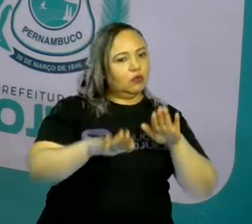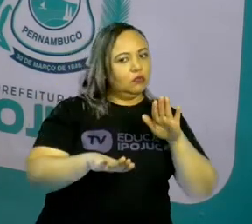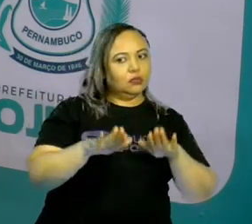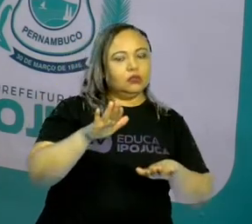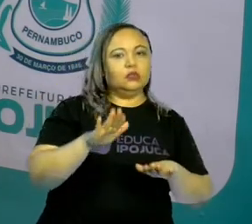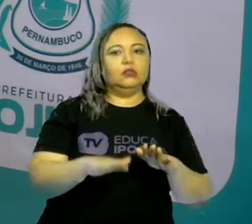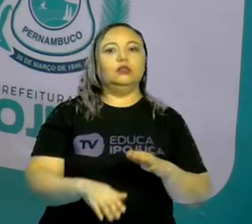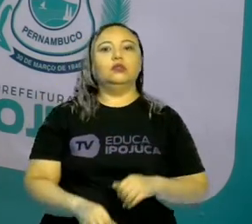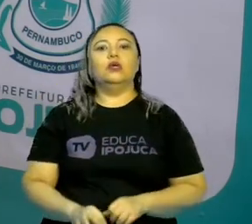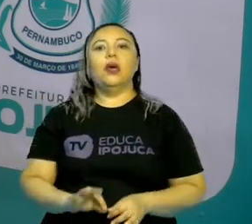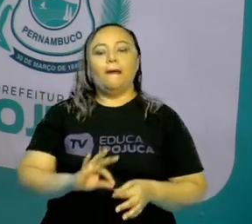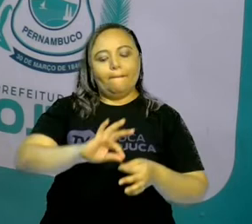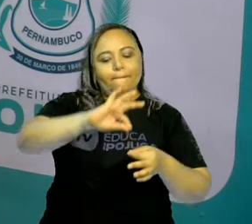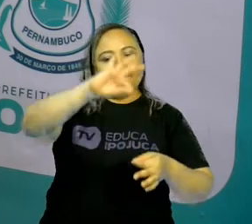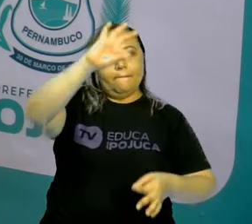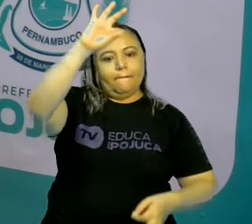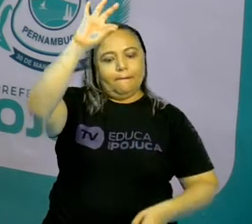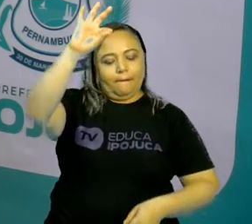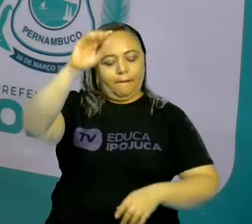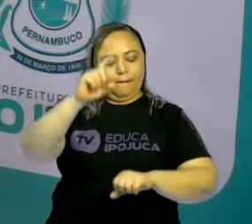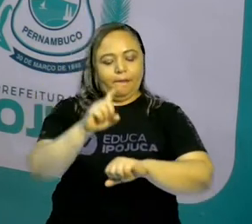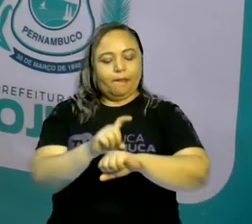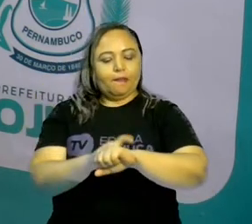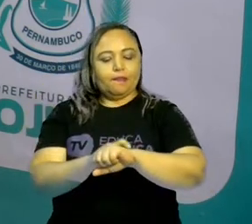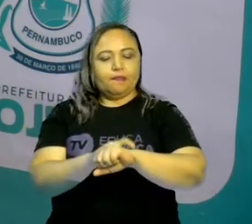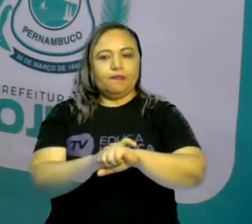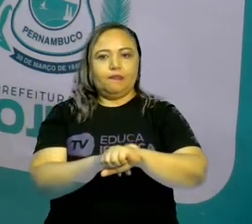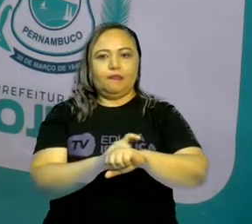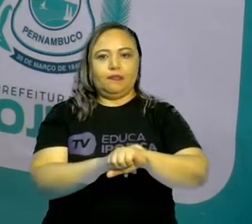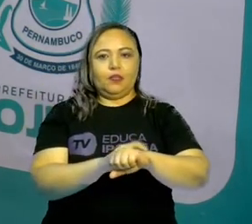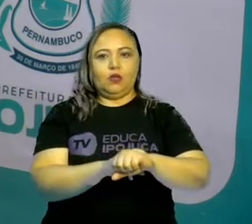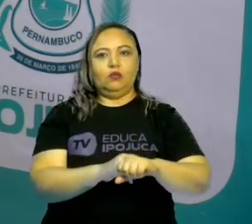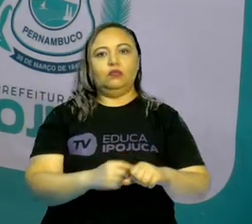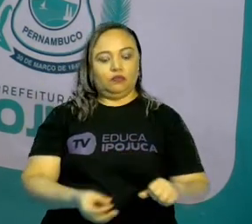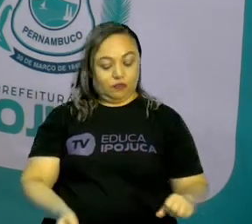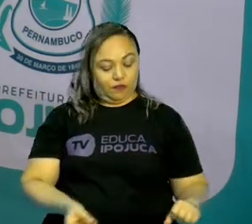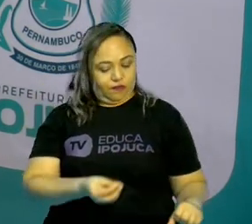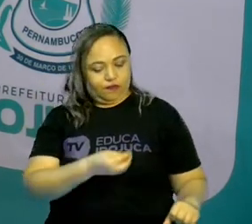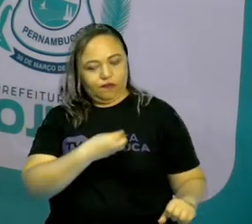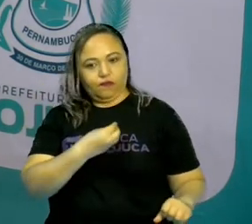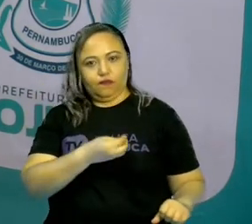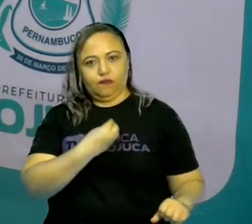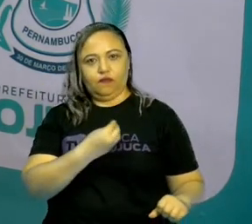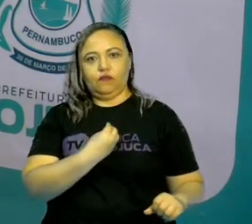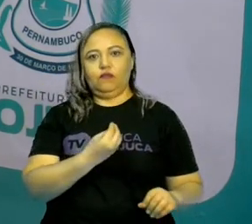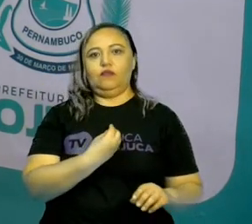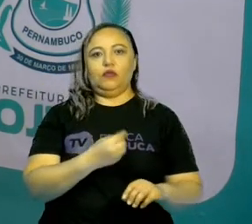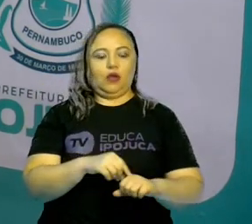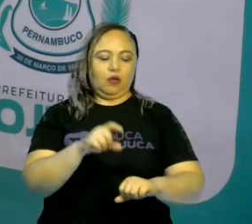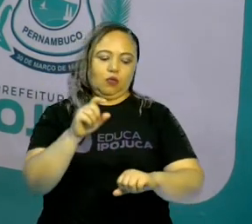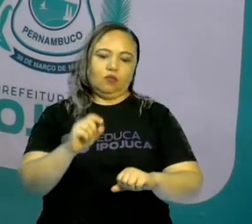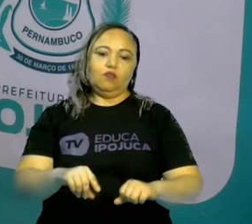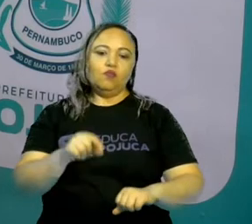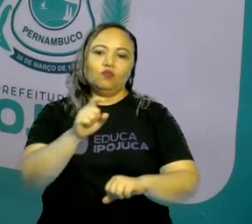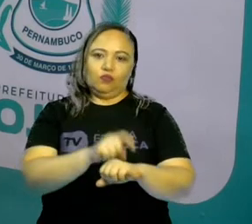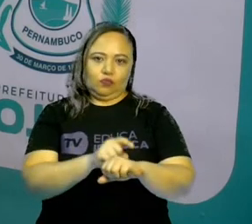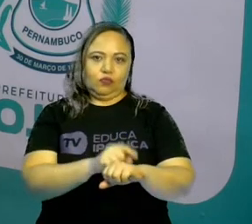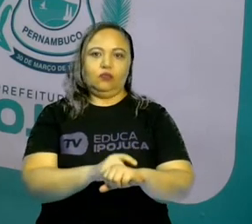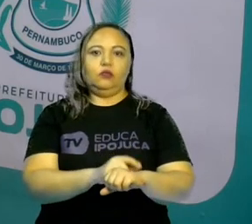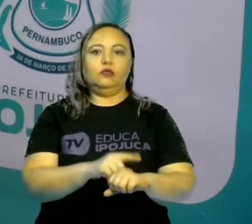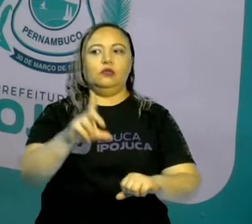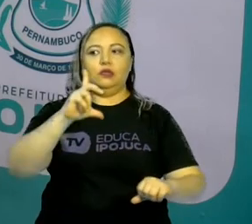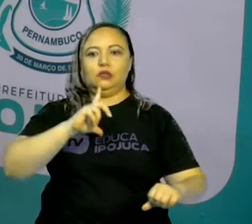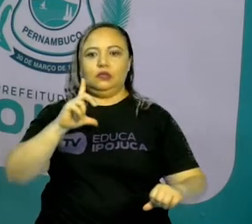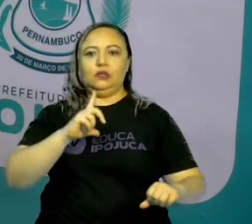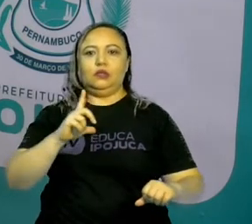Medindo o tempo. A nossa vida, o tempo, ele está sempre presente, porque nós temos